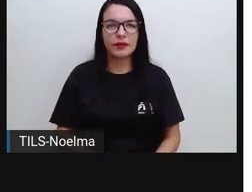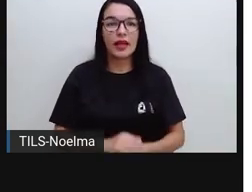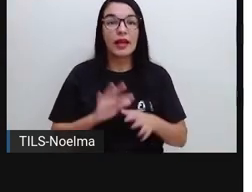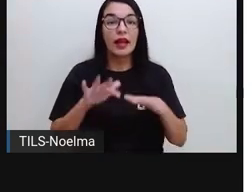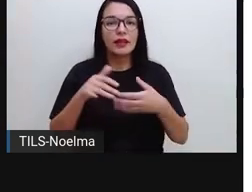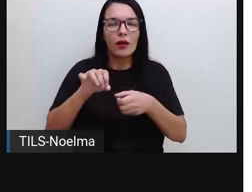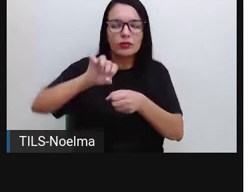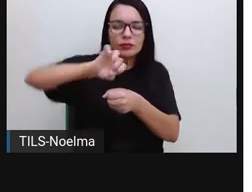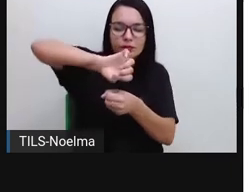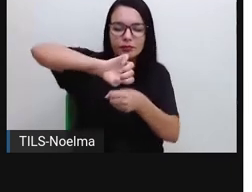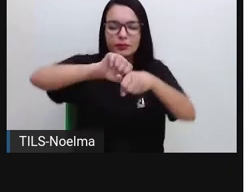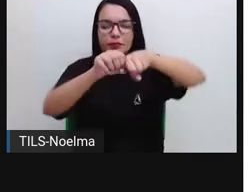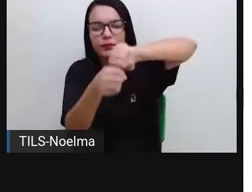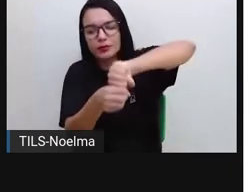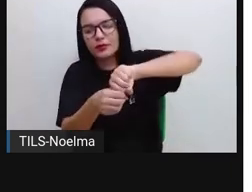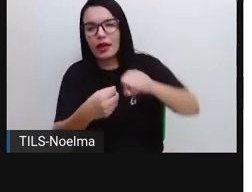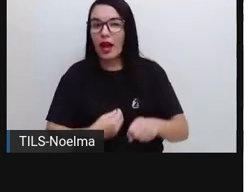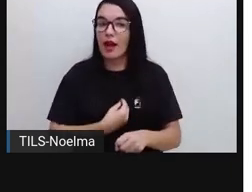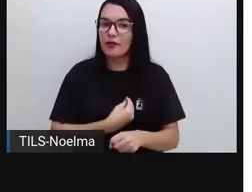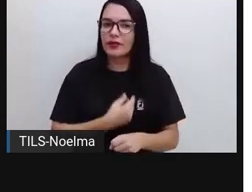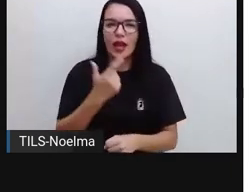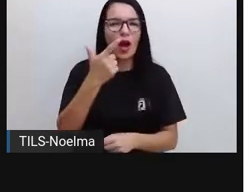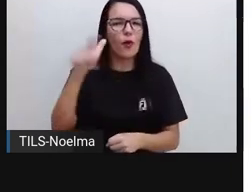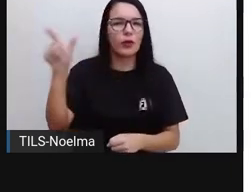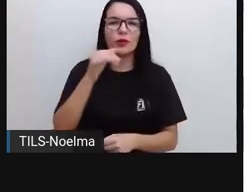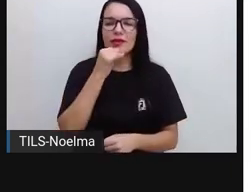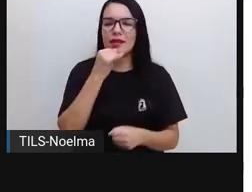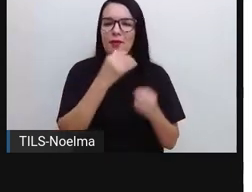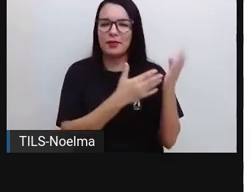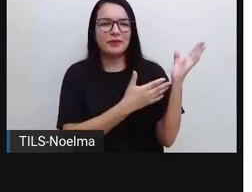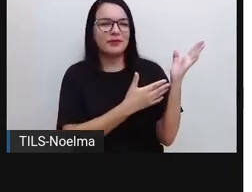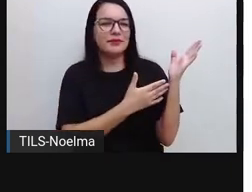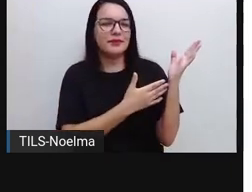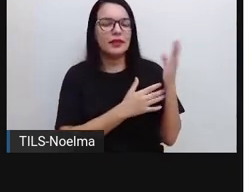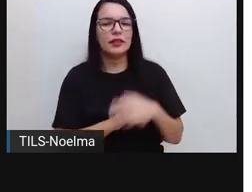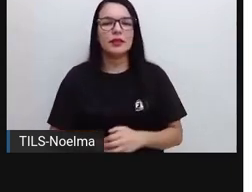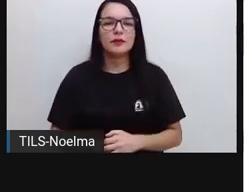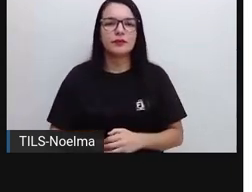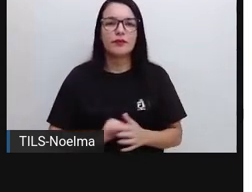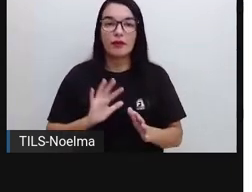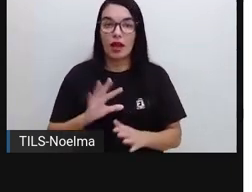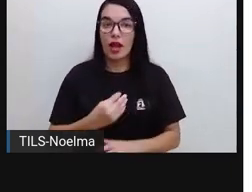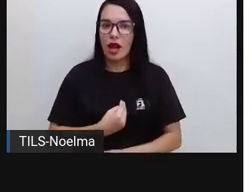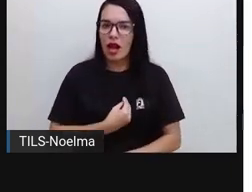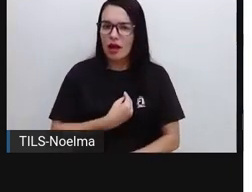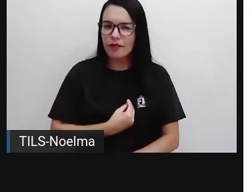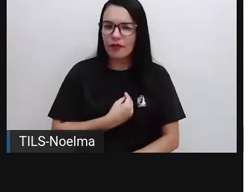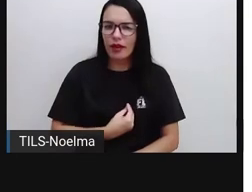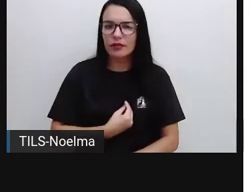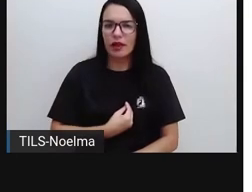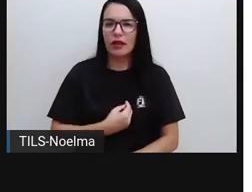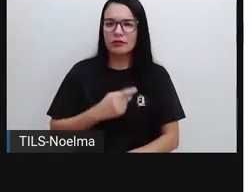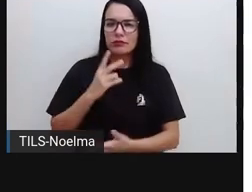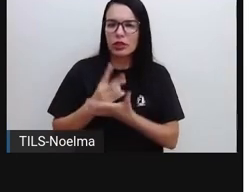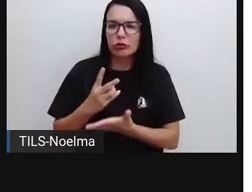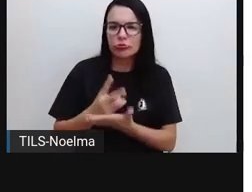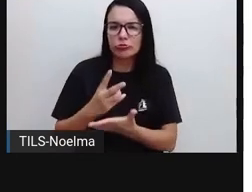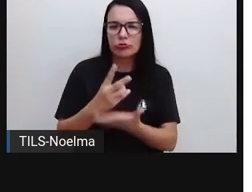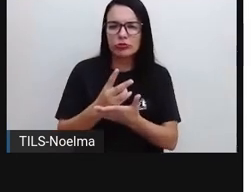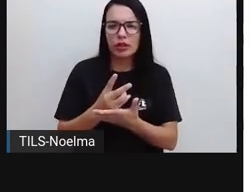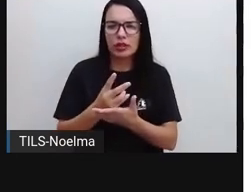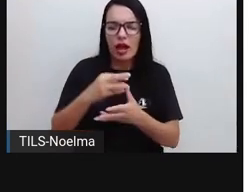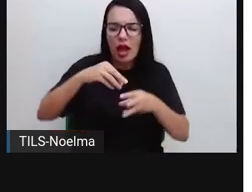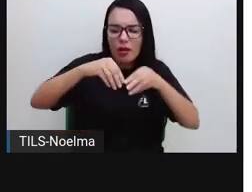Ampulheta da vida. Outro exemplo aí de poema visual. A vida, essa incontinente areia de ampulheta,